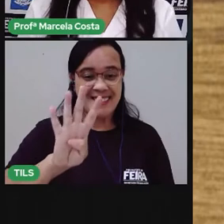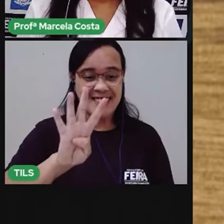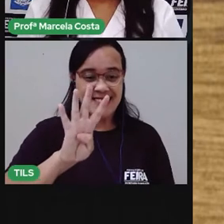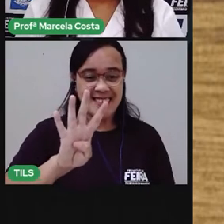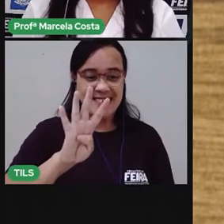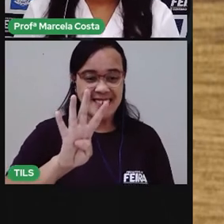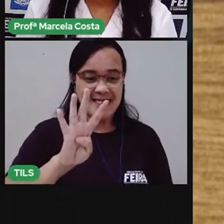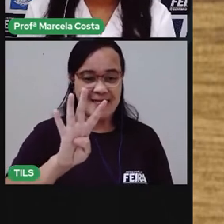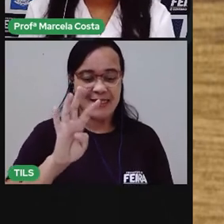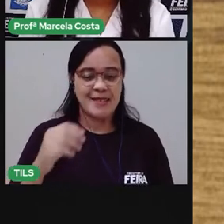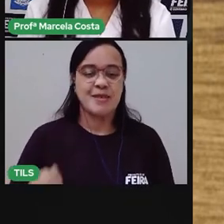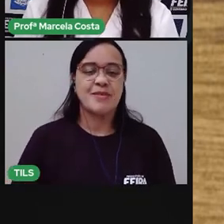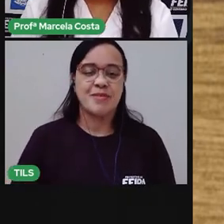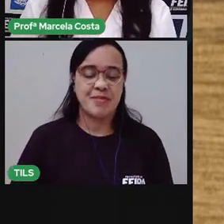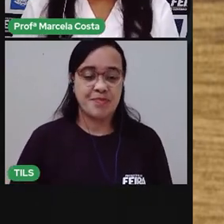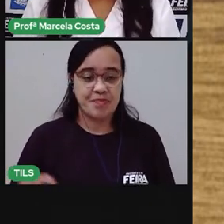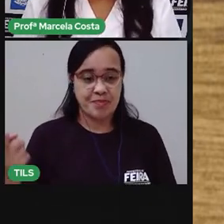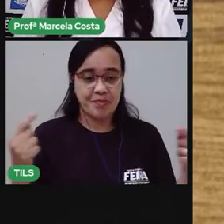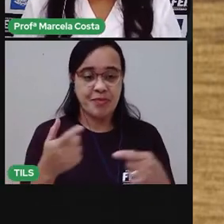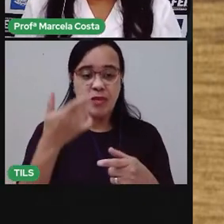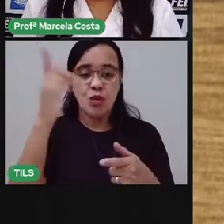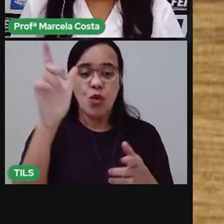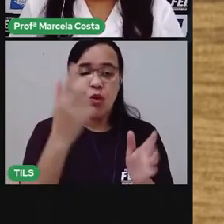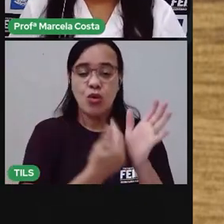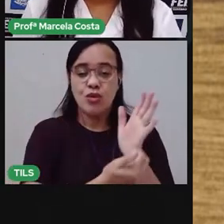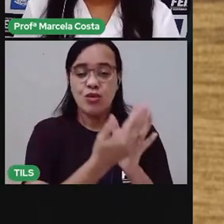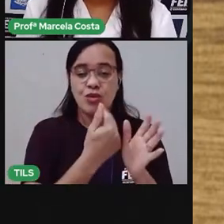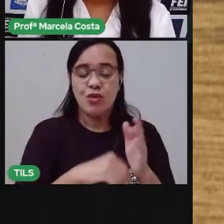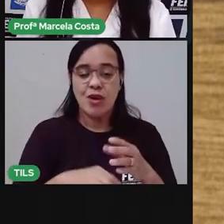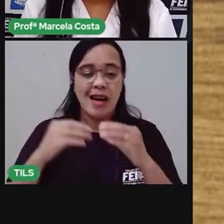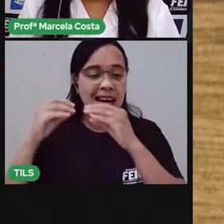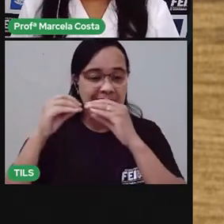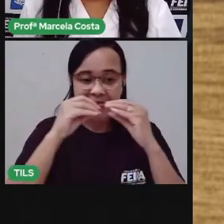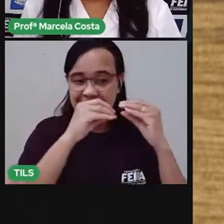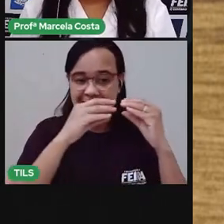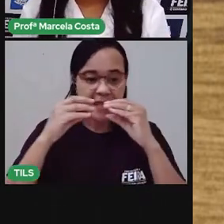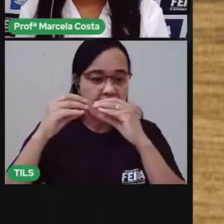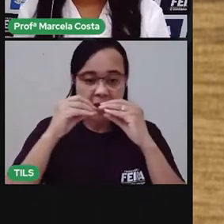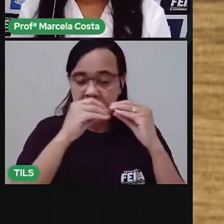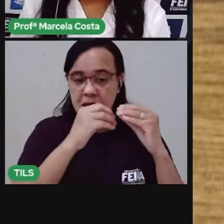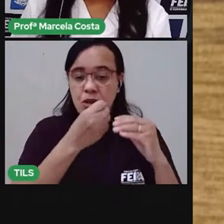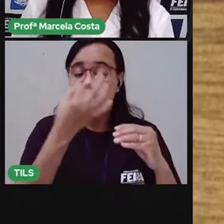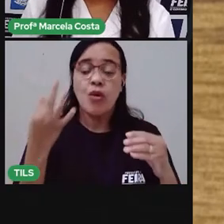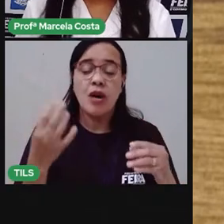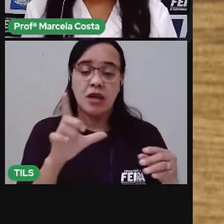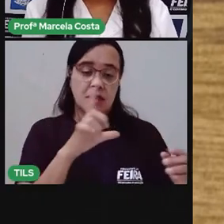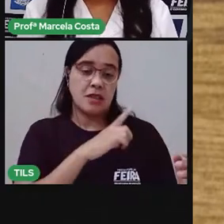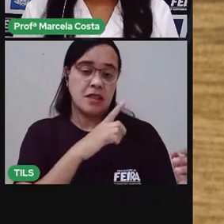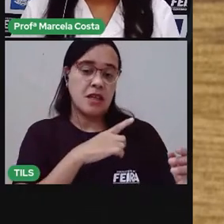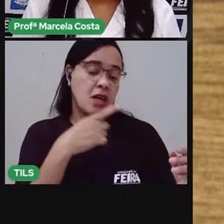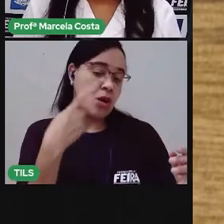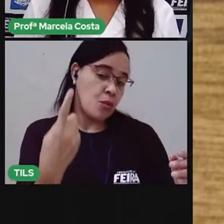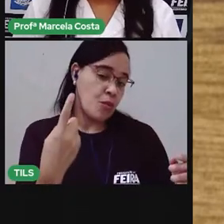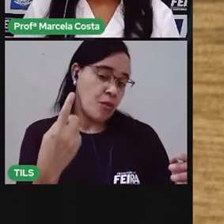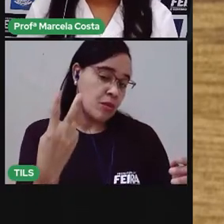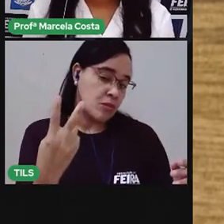Agora, milho. Milho tem quantas sílabas? Uma, duas ou três?